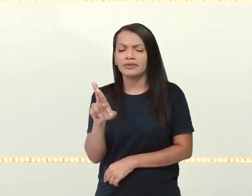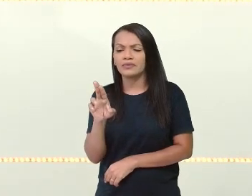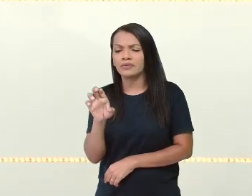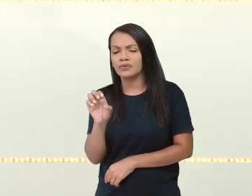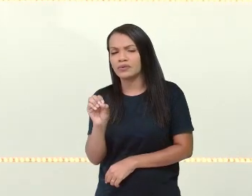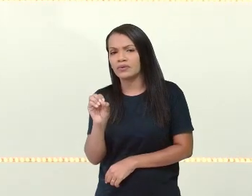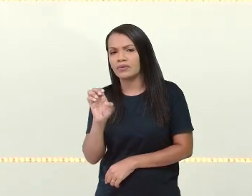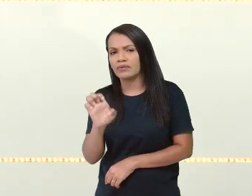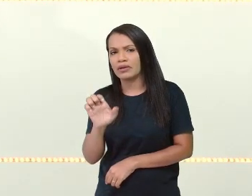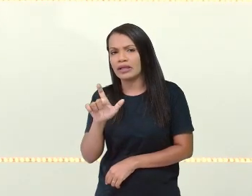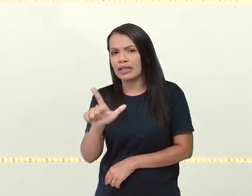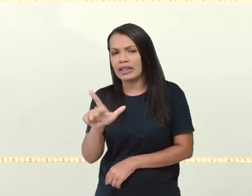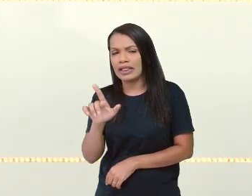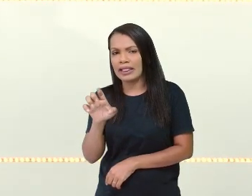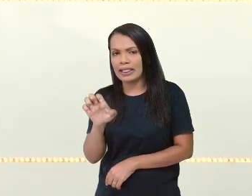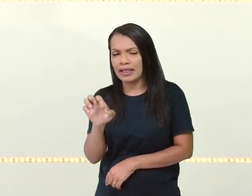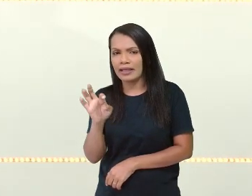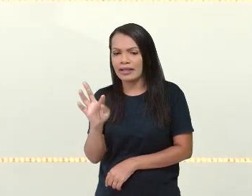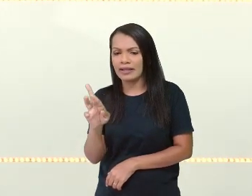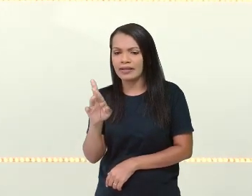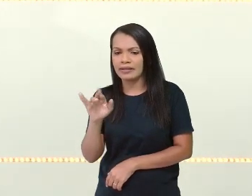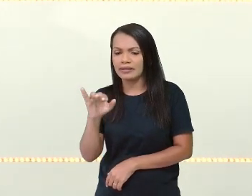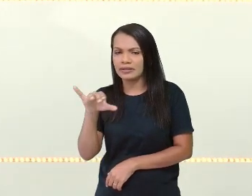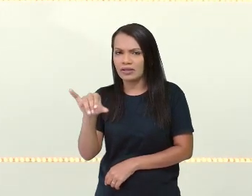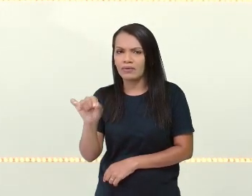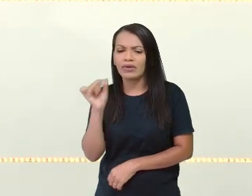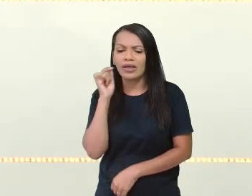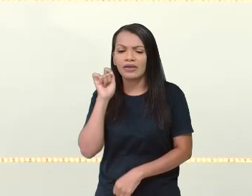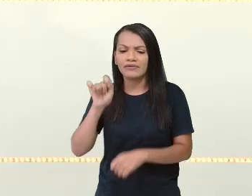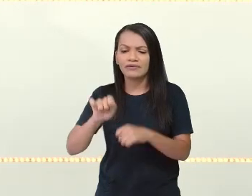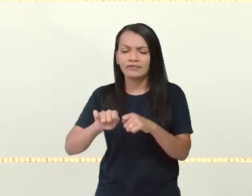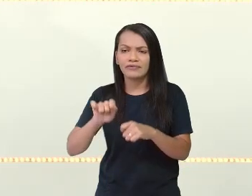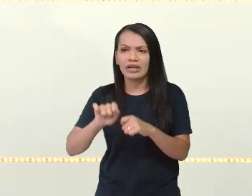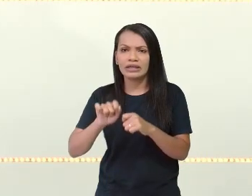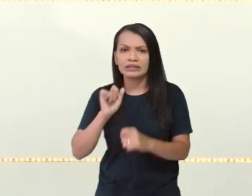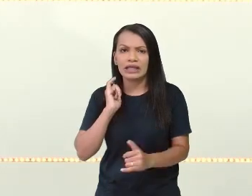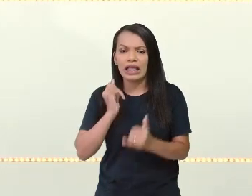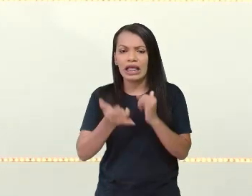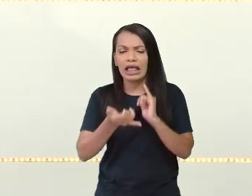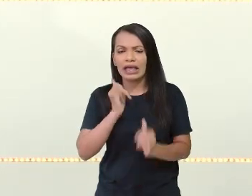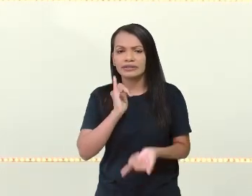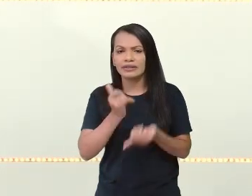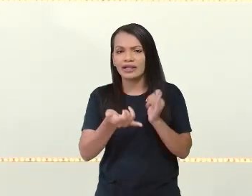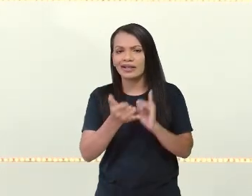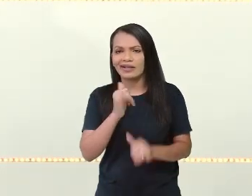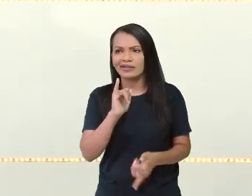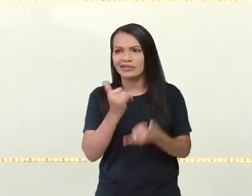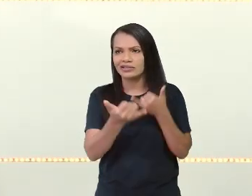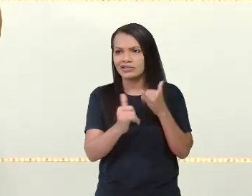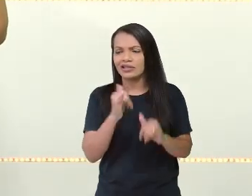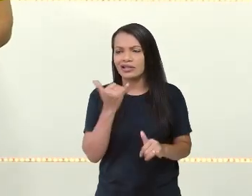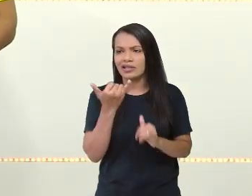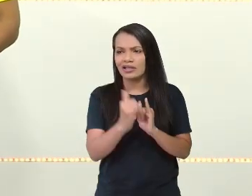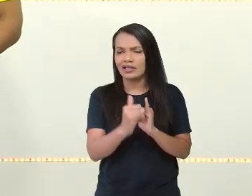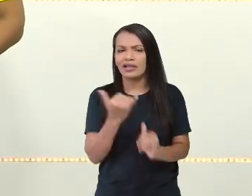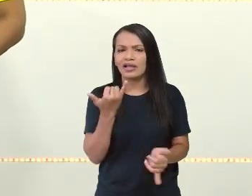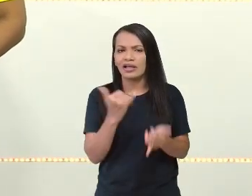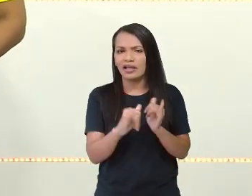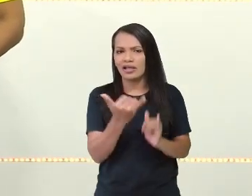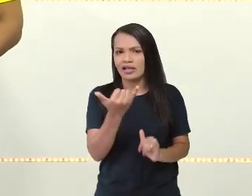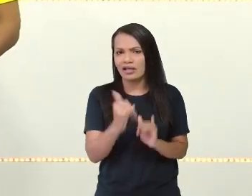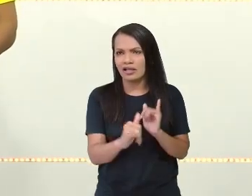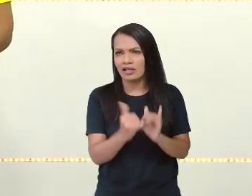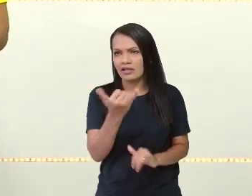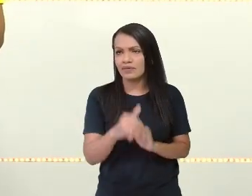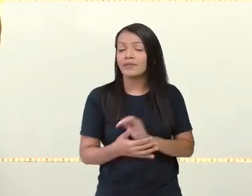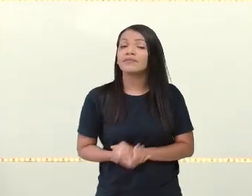a energia que chega à sua casa. Agora, nós vamos estar falando da economia dessa energia também. Que